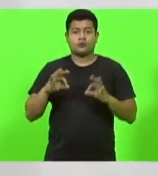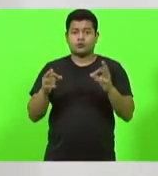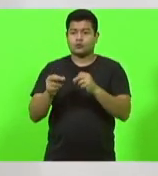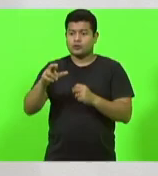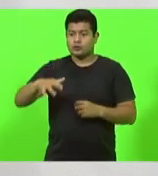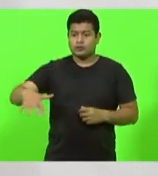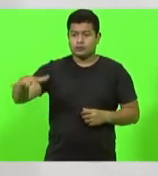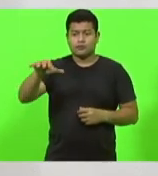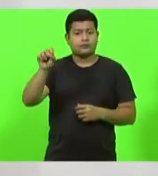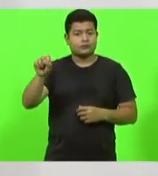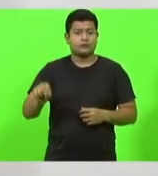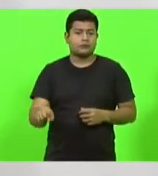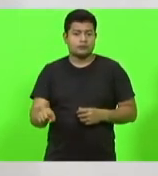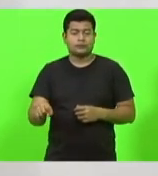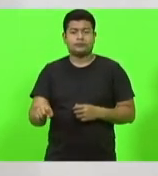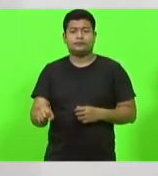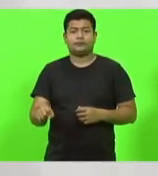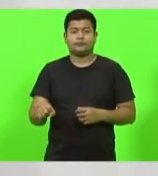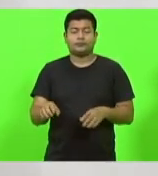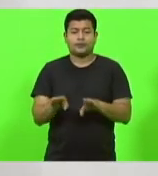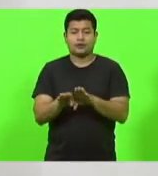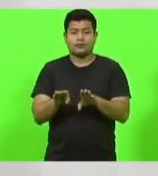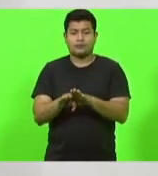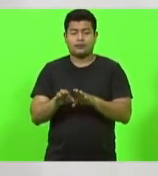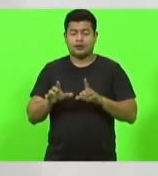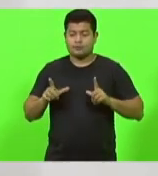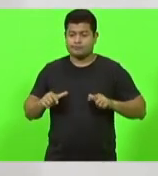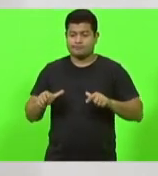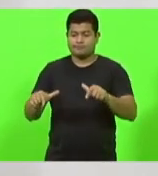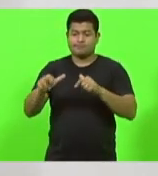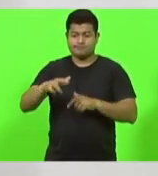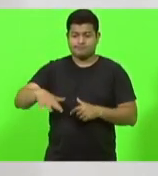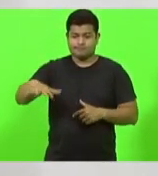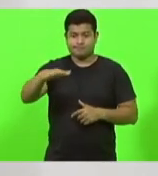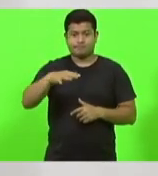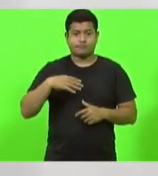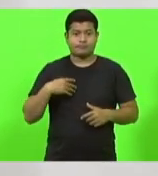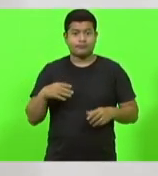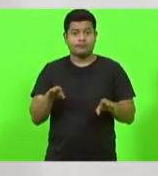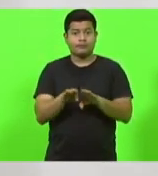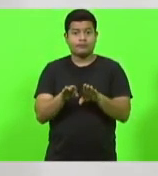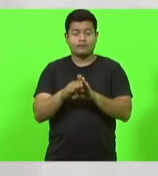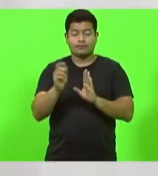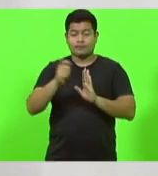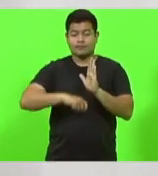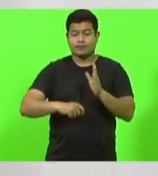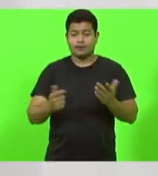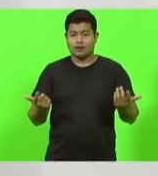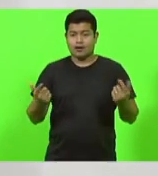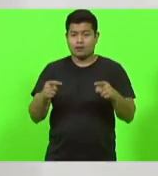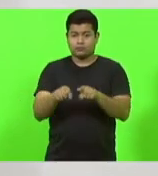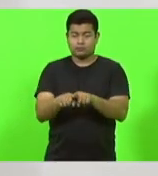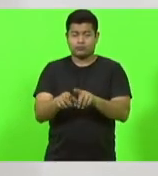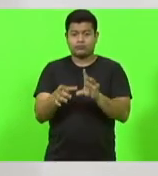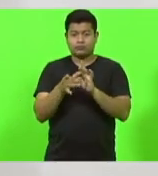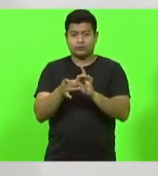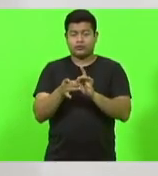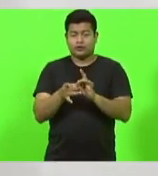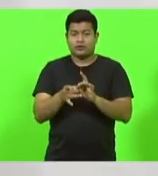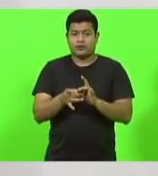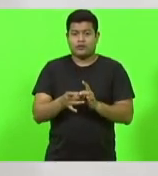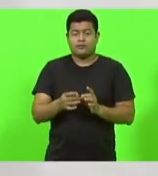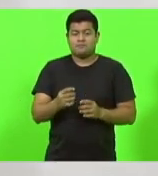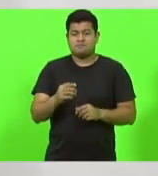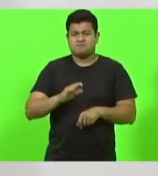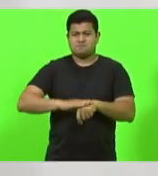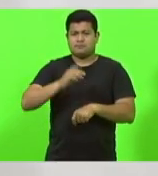para a região sul e para a nossa Amurel. Assina convênio também nesta semana de mais de 13 milhões de